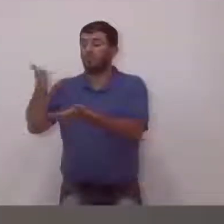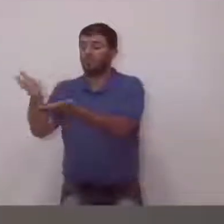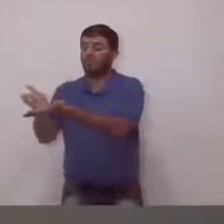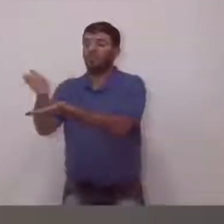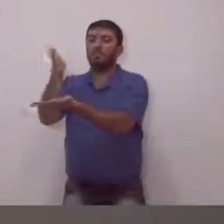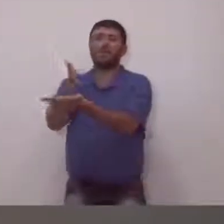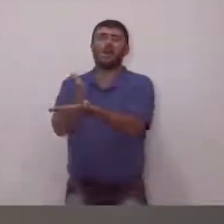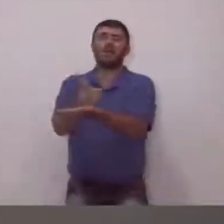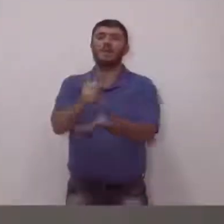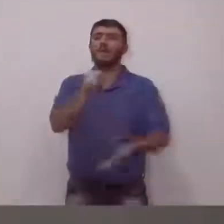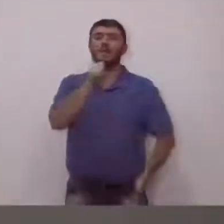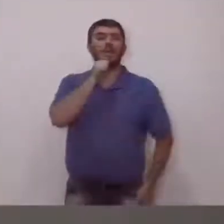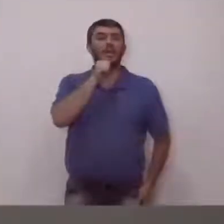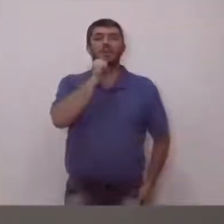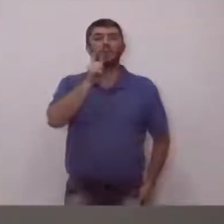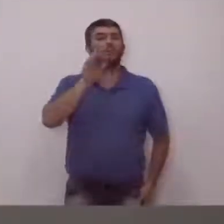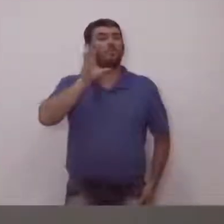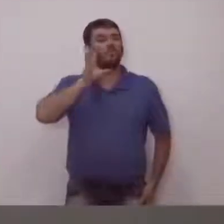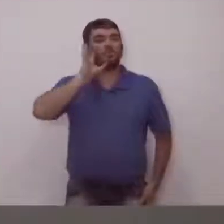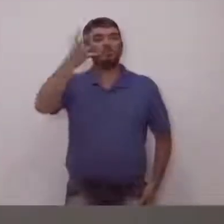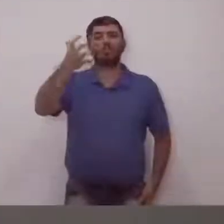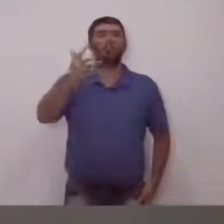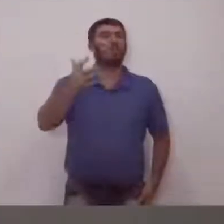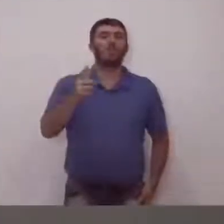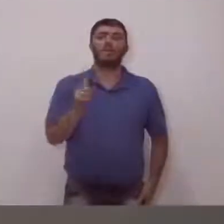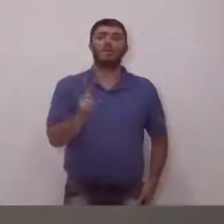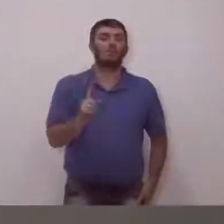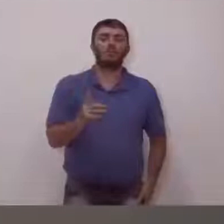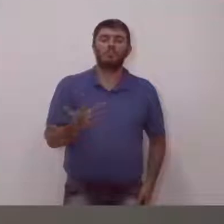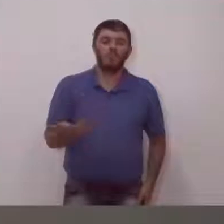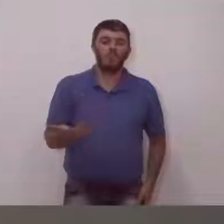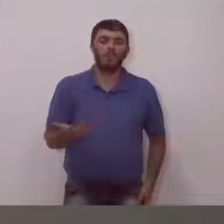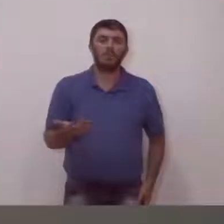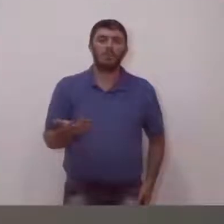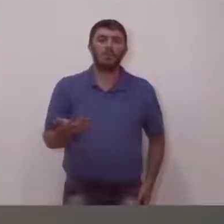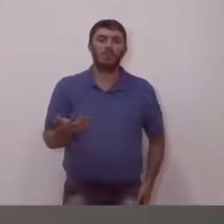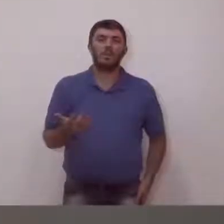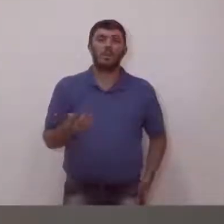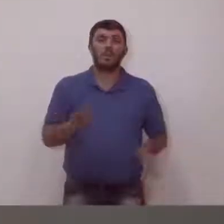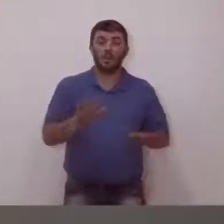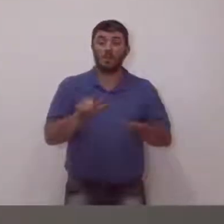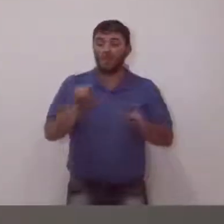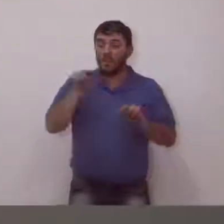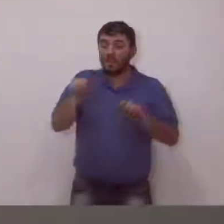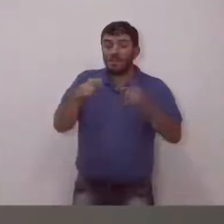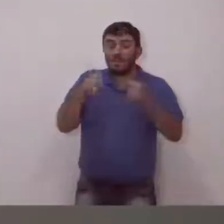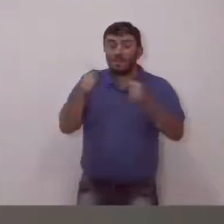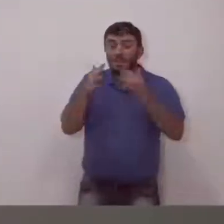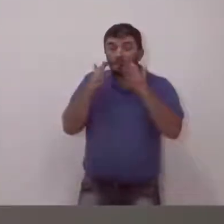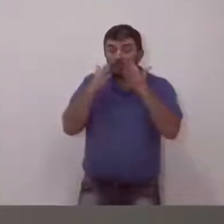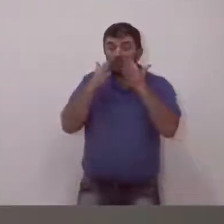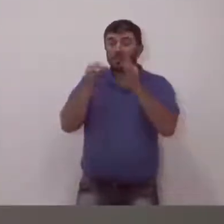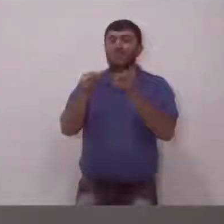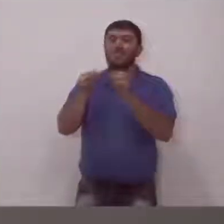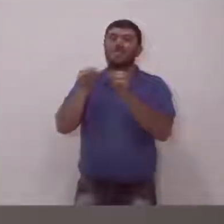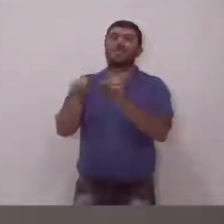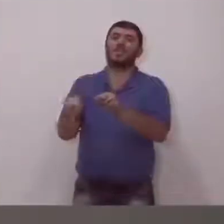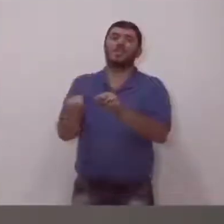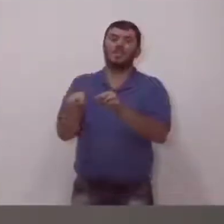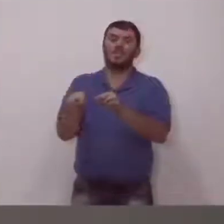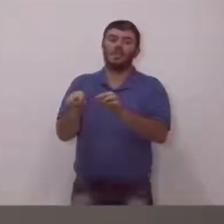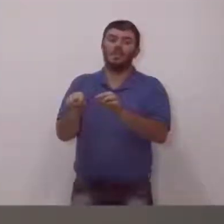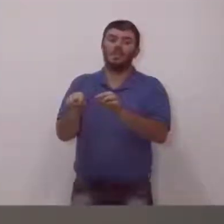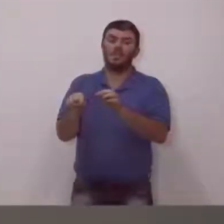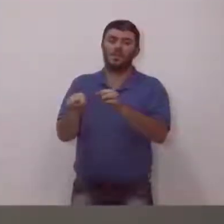pessoas, às vezes, Marcos Ferraz e demais vereadores, precisam de uma atenção especial, mesmo que não saia a obra.